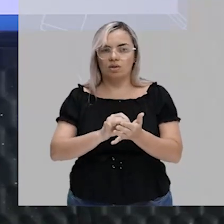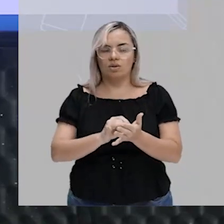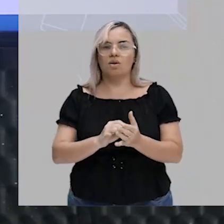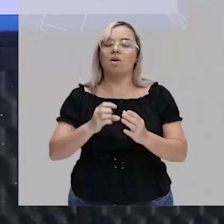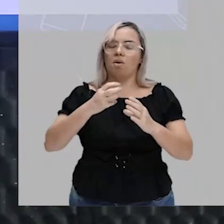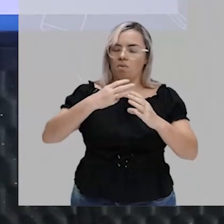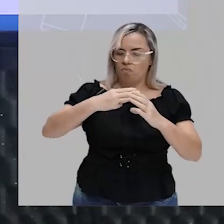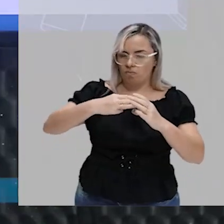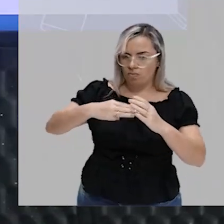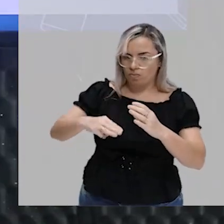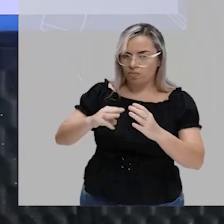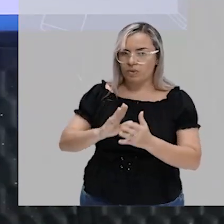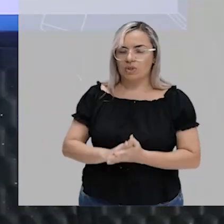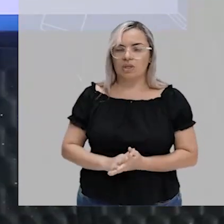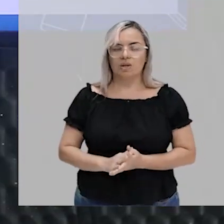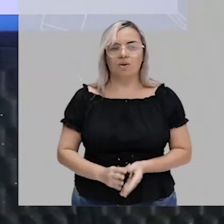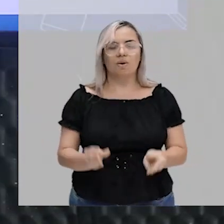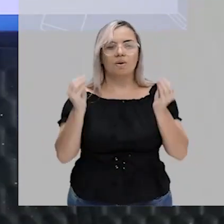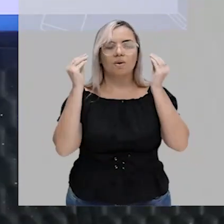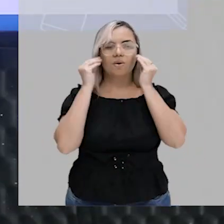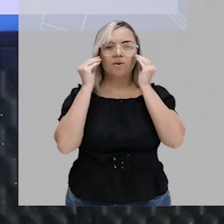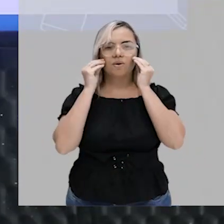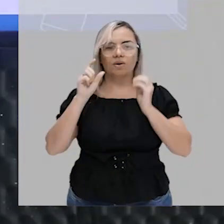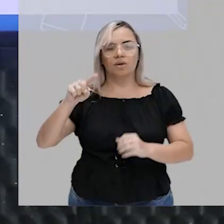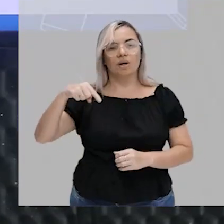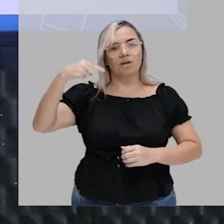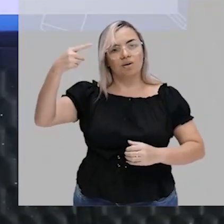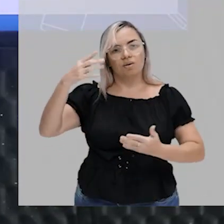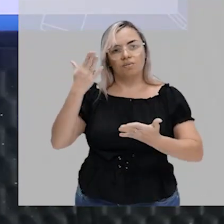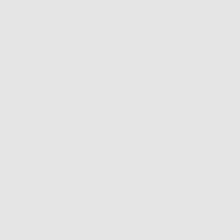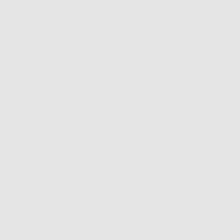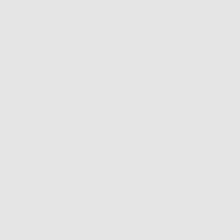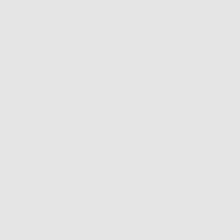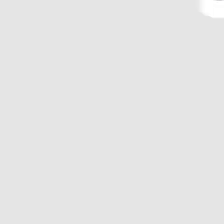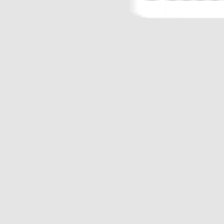deixo logo meu beijinho para vocês e até a próxima aula. Tchau, tchau!